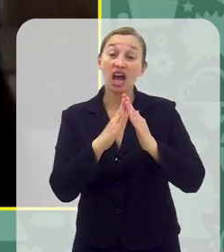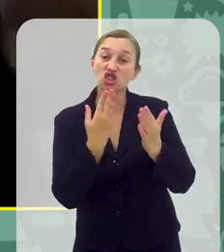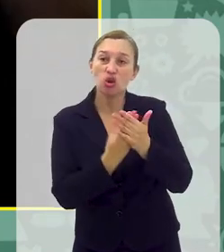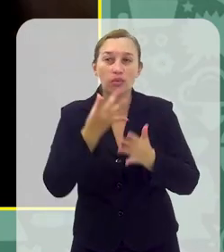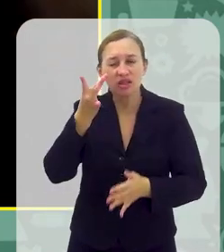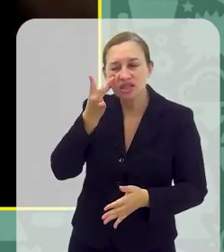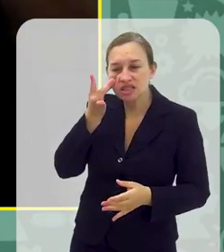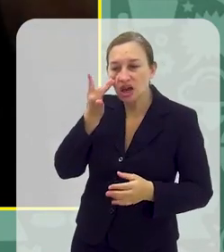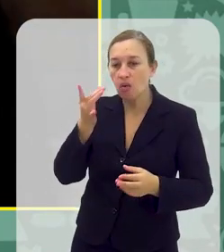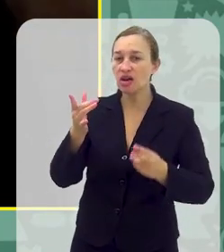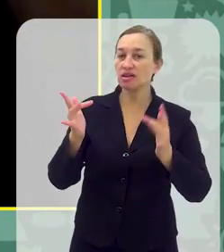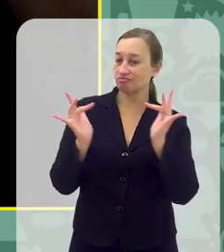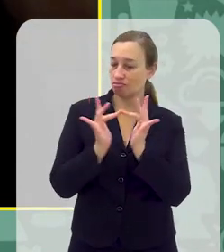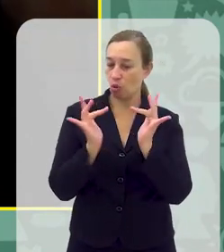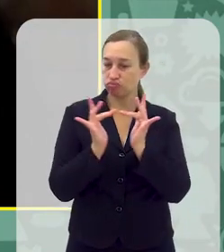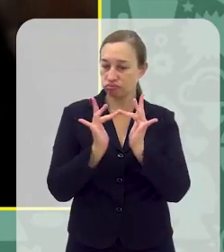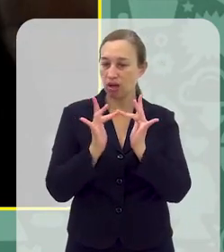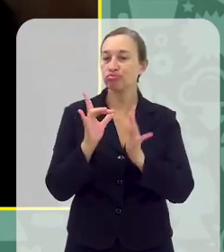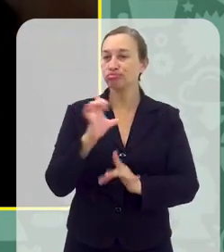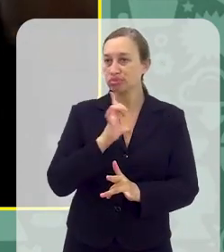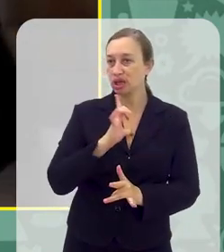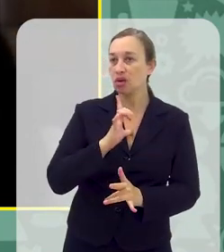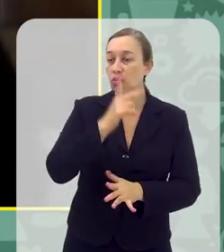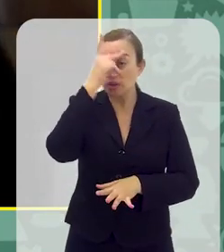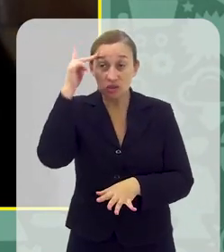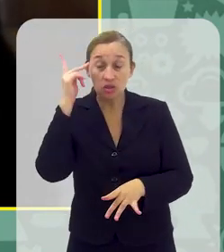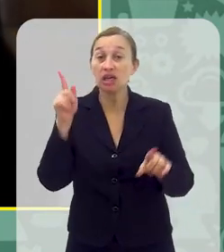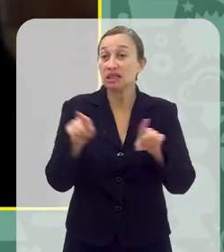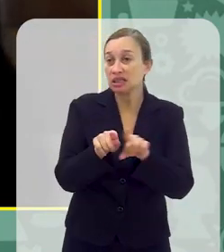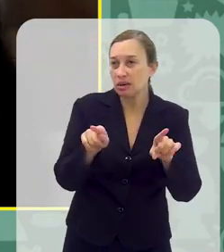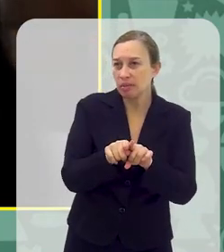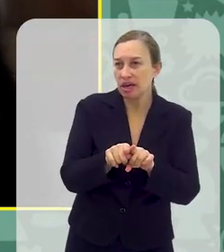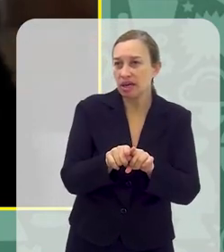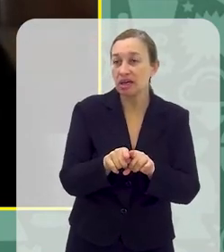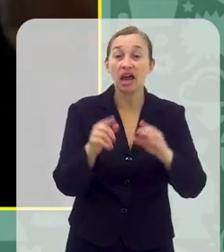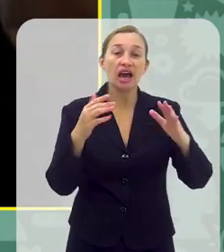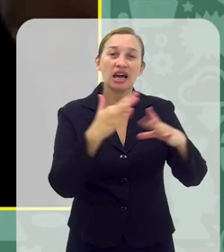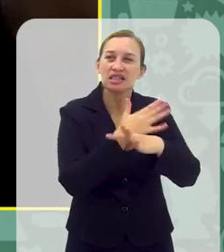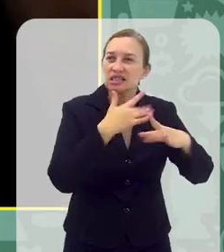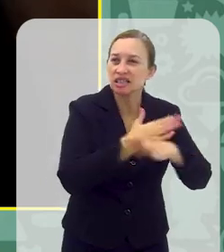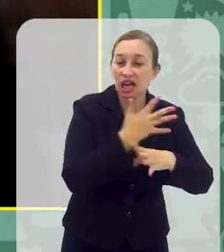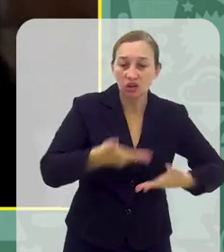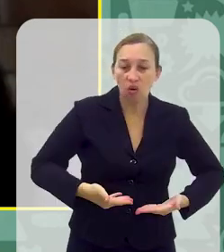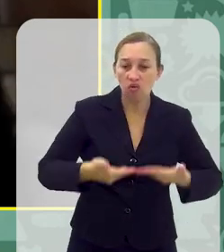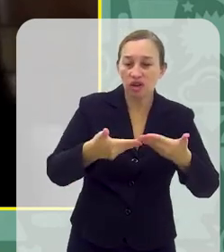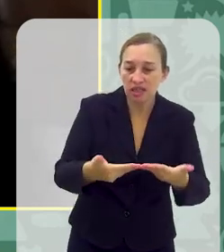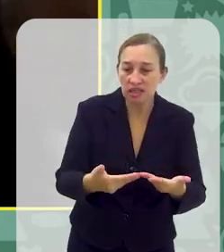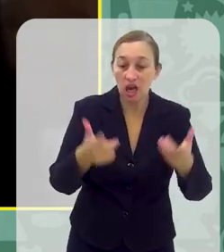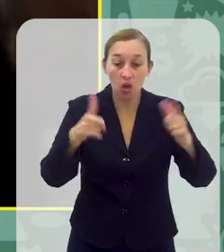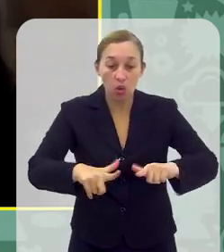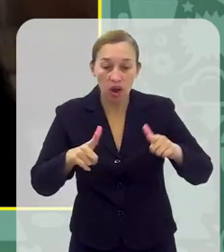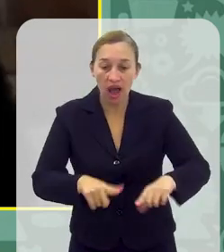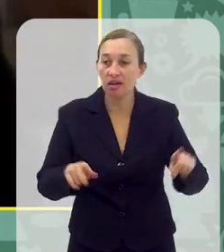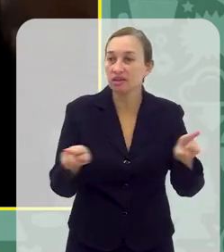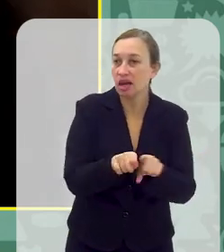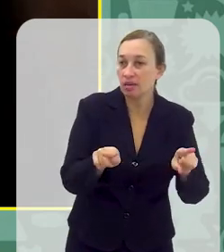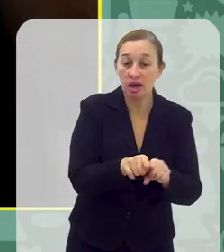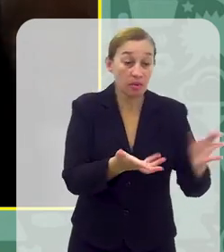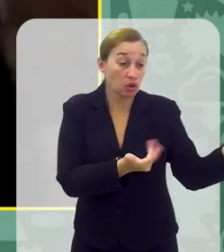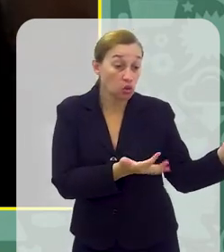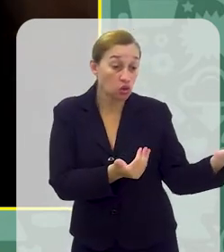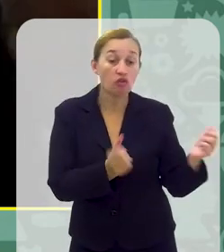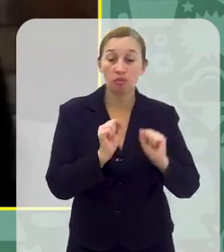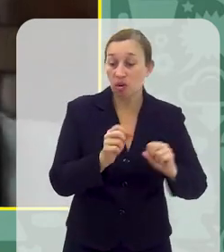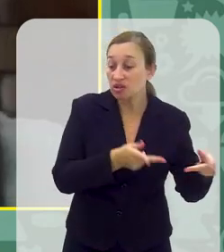presencial Então eles interagem ali E também é claro que a questão pública, né? Das cidades oferecerem lugares também Para que esses